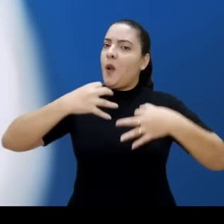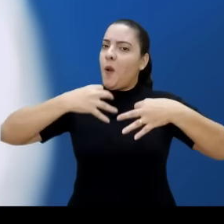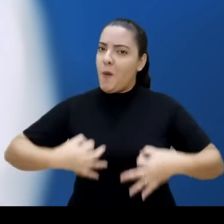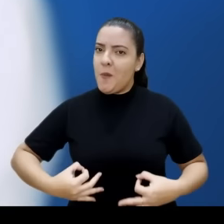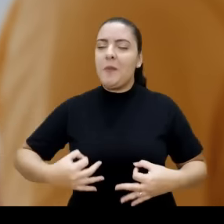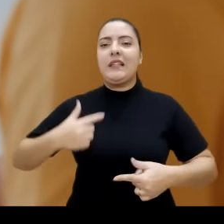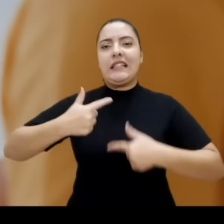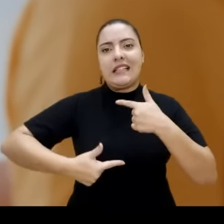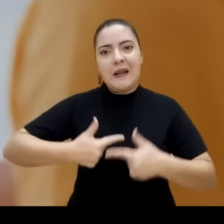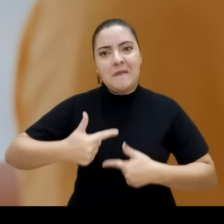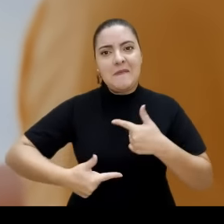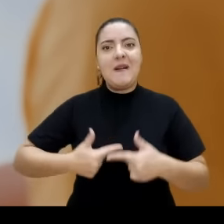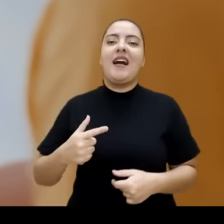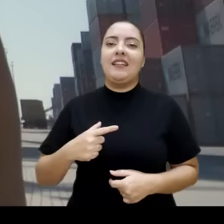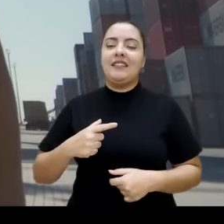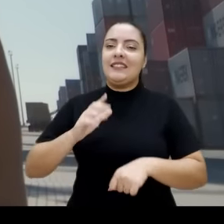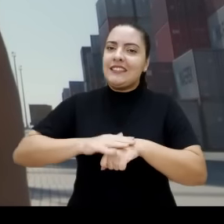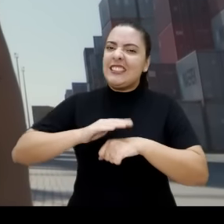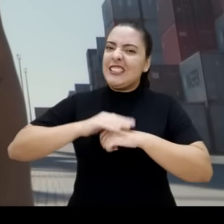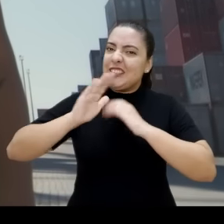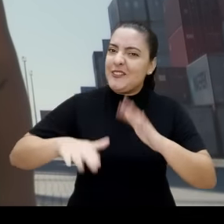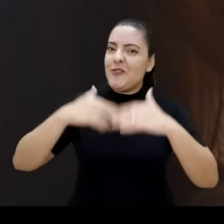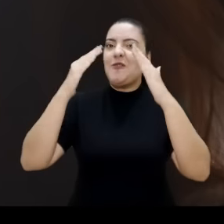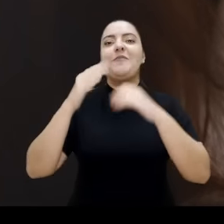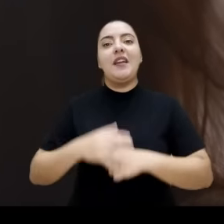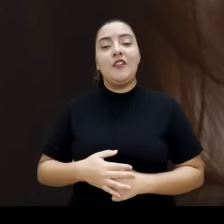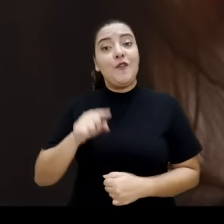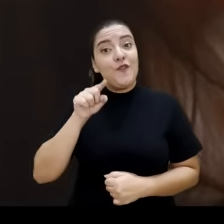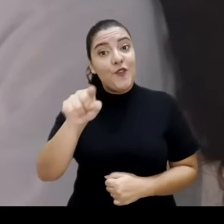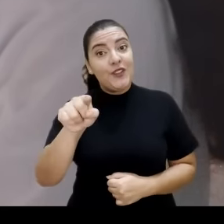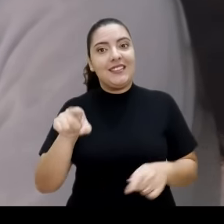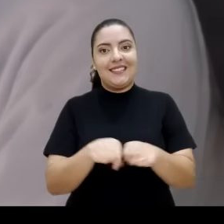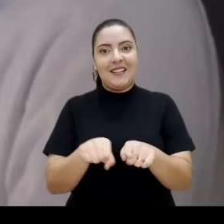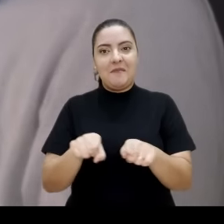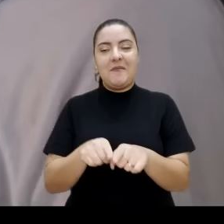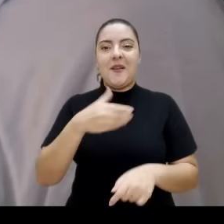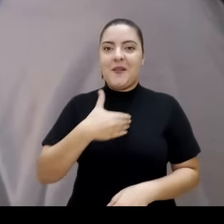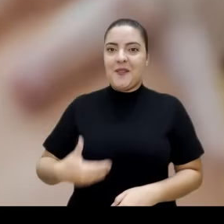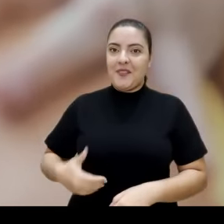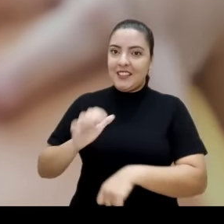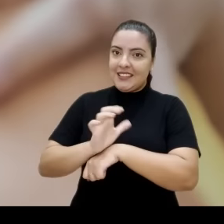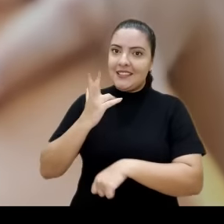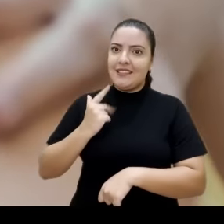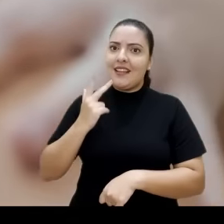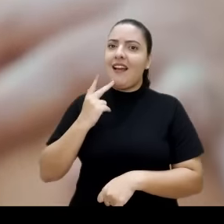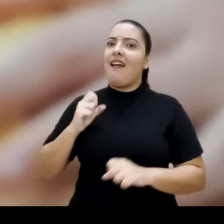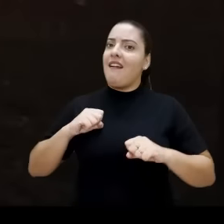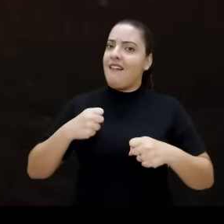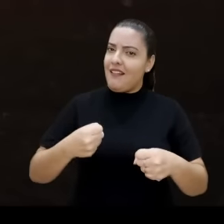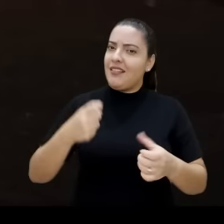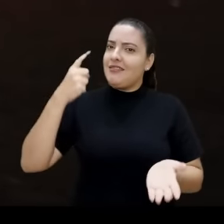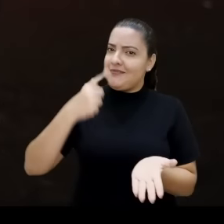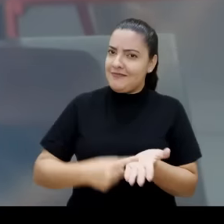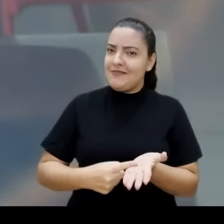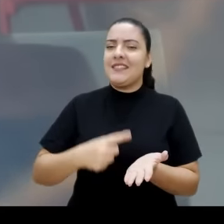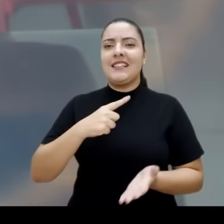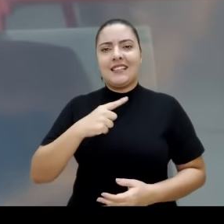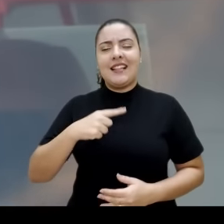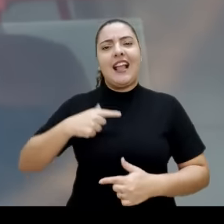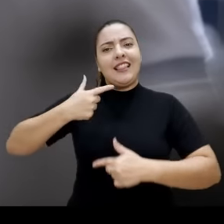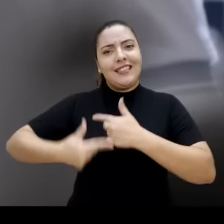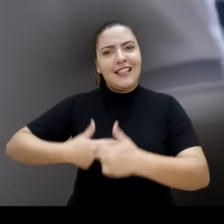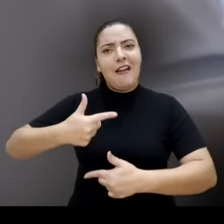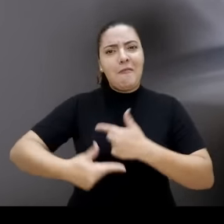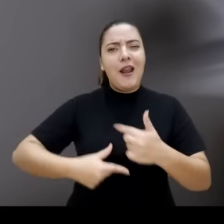compromisso com o trabalho, com o desenvolvimento, com você. O governo do Ceará reforça este compromisso